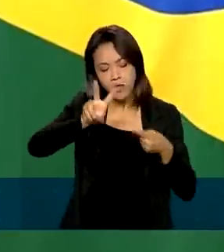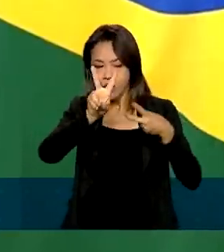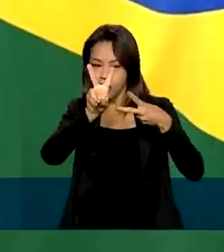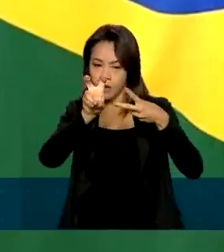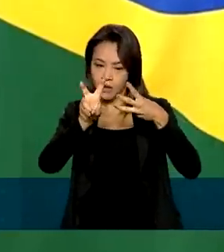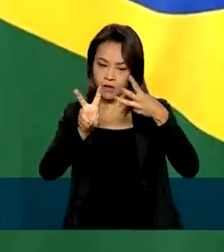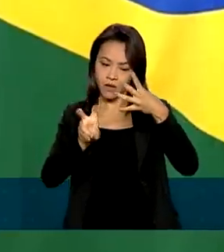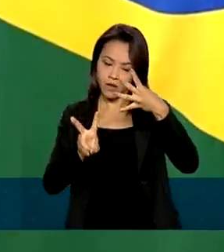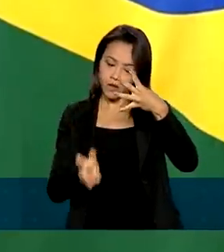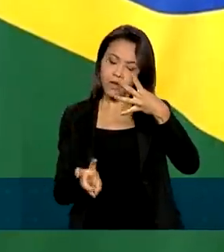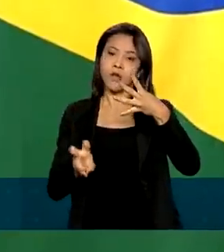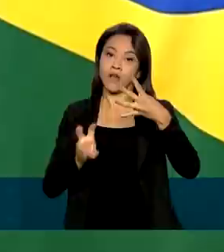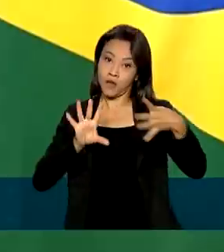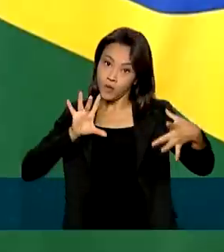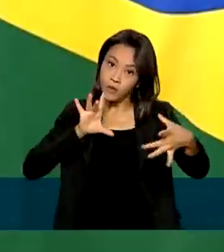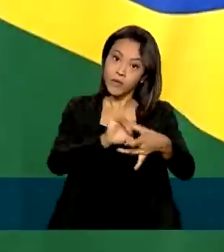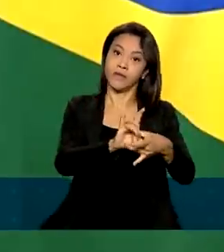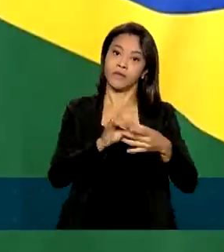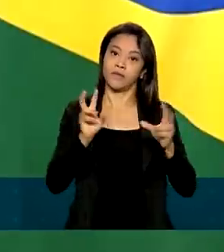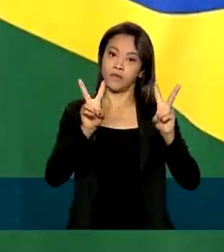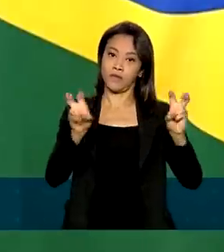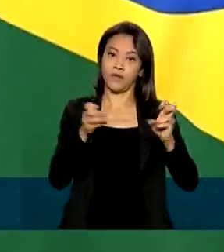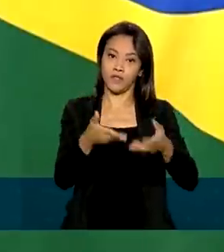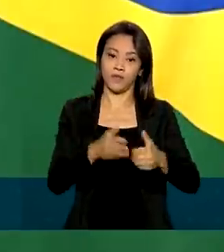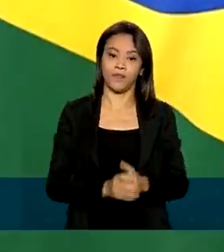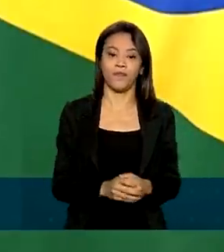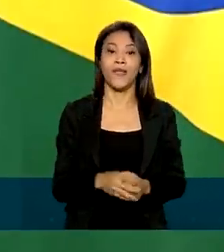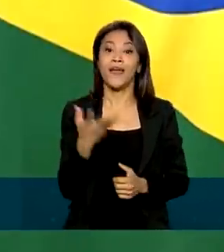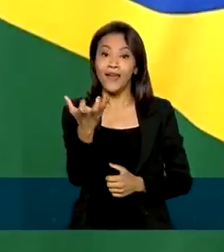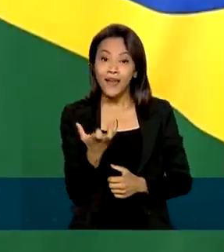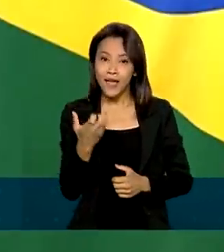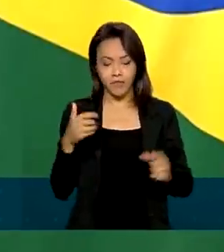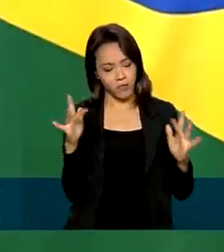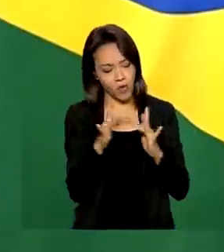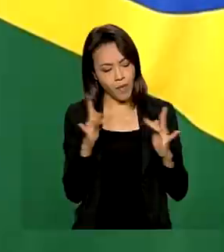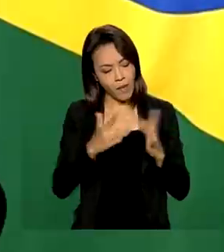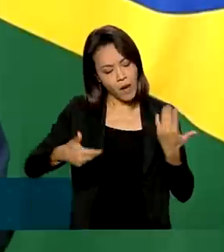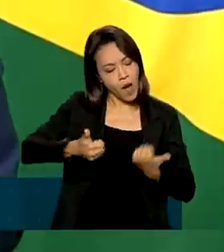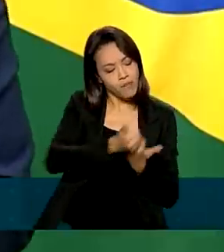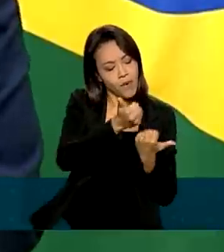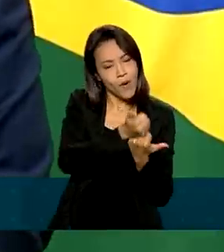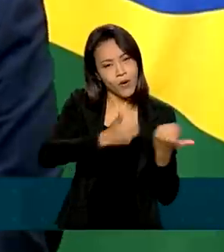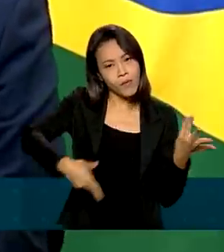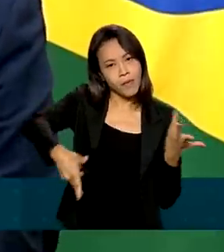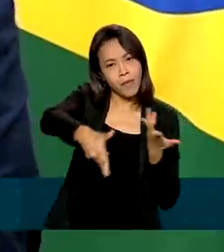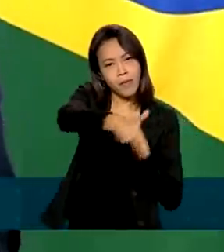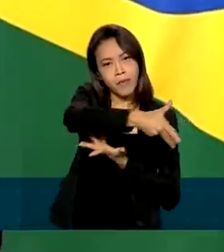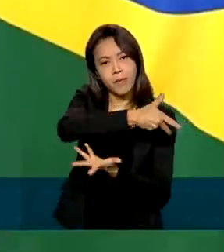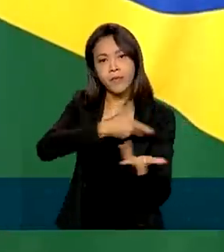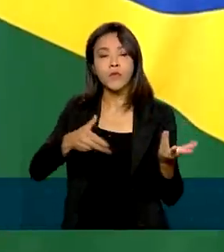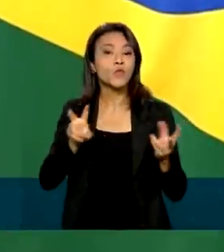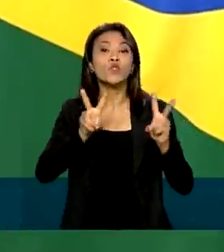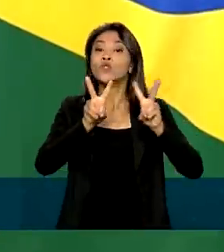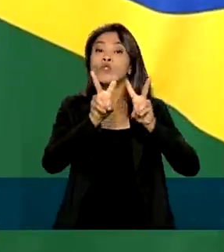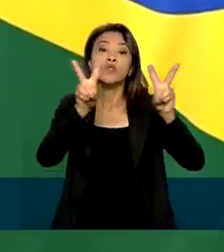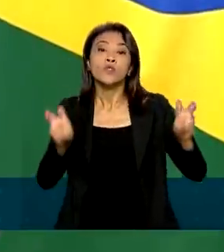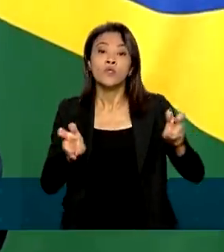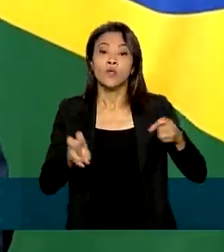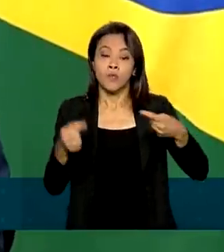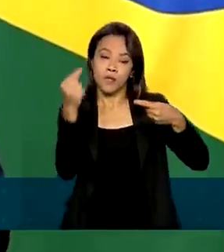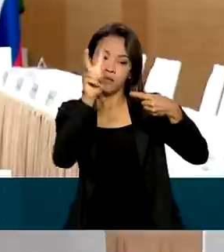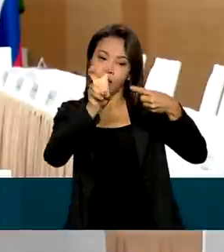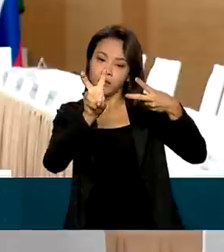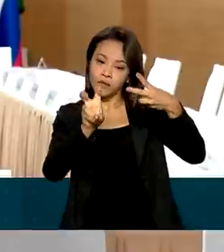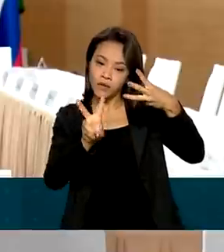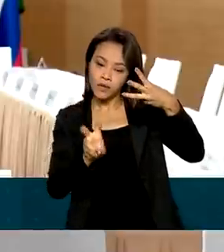os assuntos ligados a essa agenda. Pretendemos intensificar a nossa cooperação sobre todos os assuntos da agenda